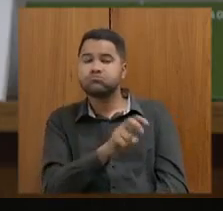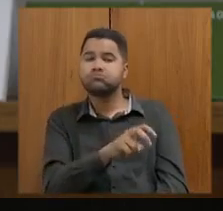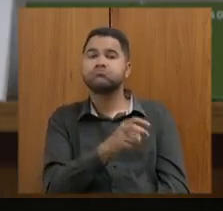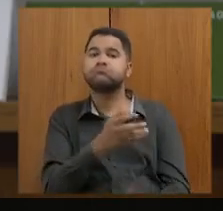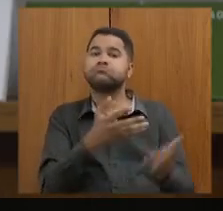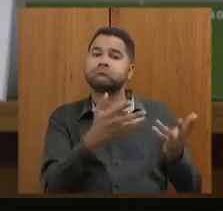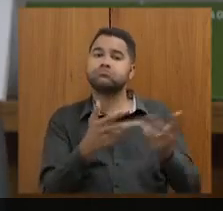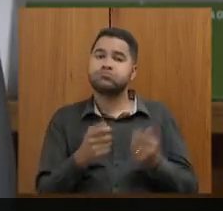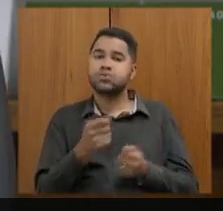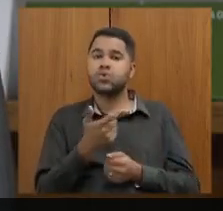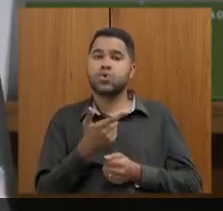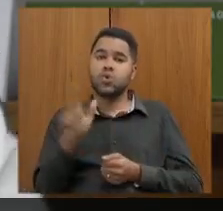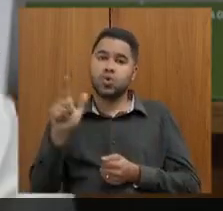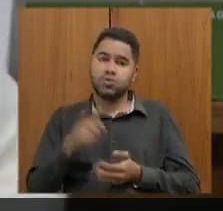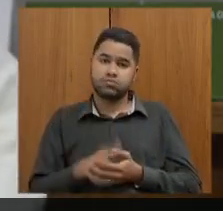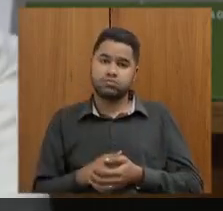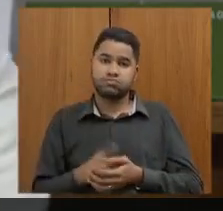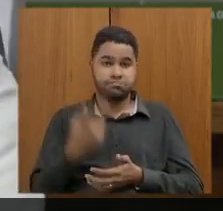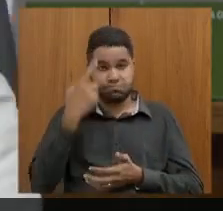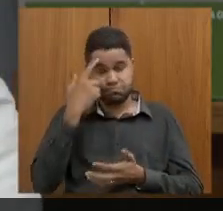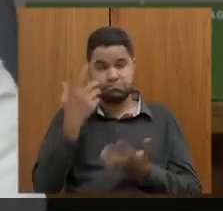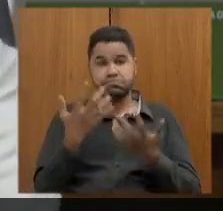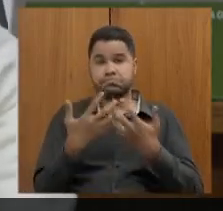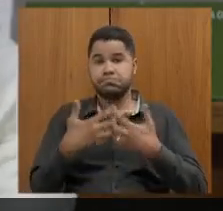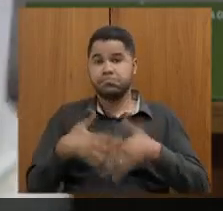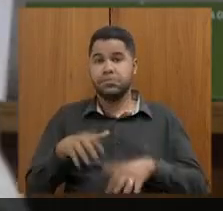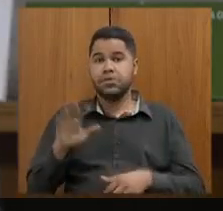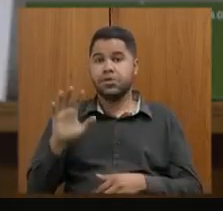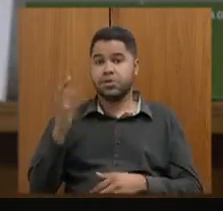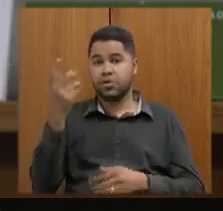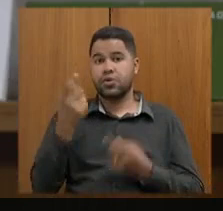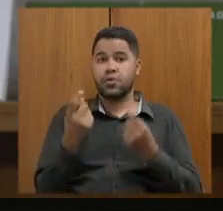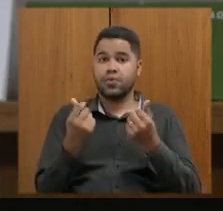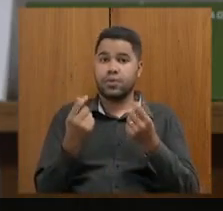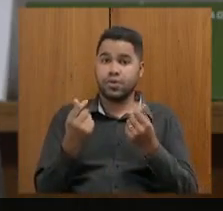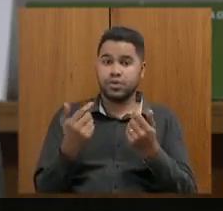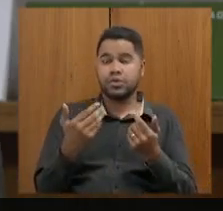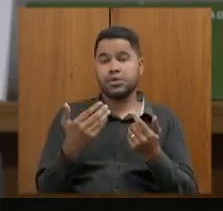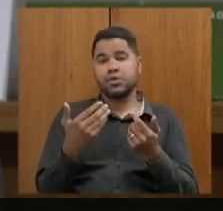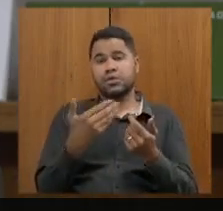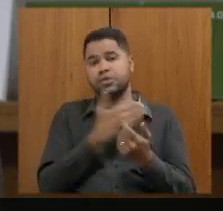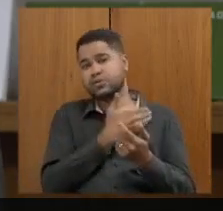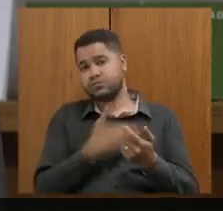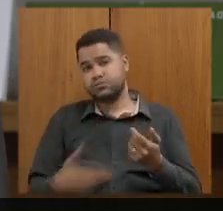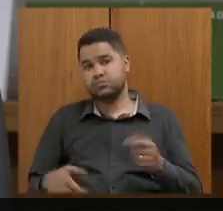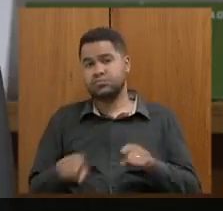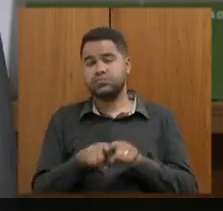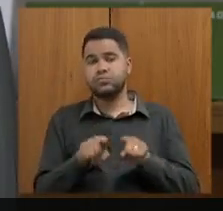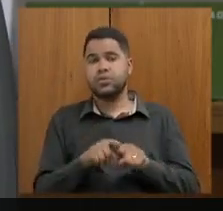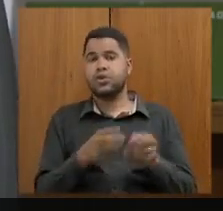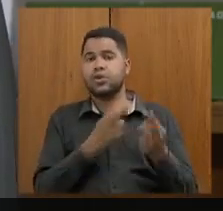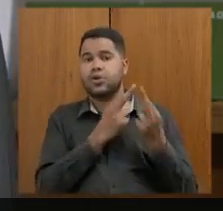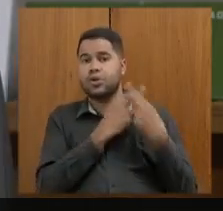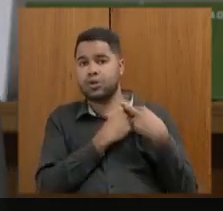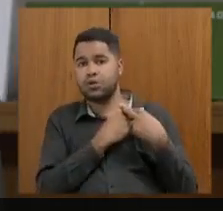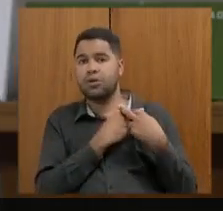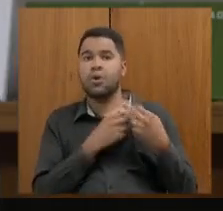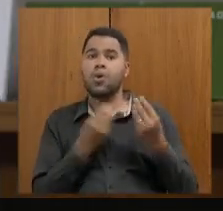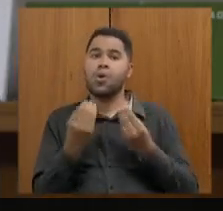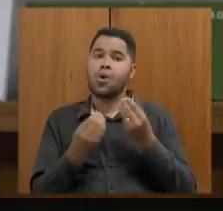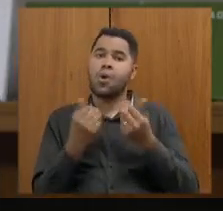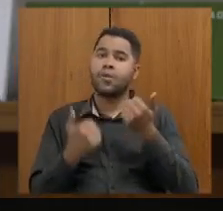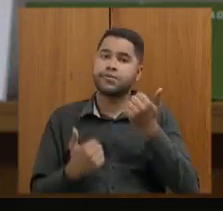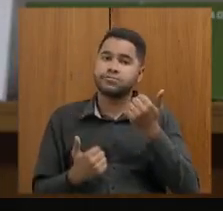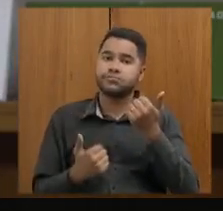atendido em outro prédio considerando a situação financeira do Estado e toda a nossa responsabilidade sobre boa aplicação dos recursos